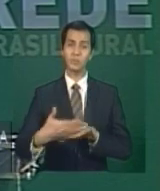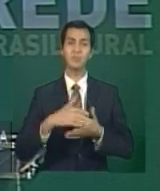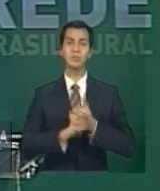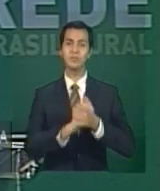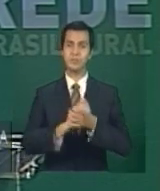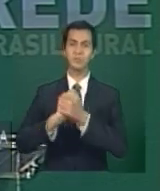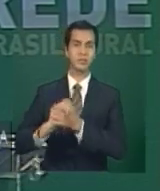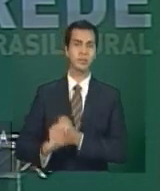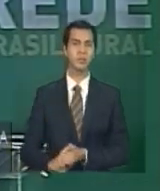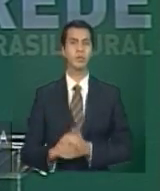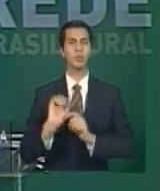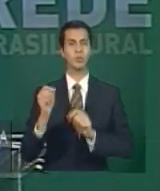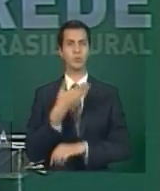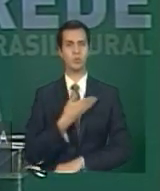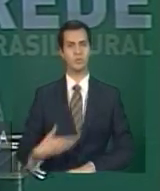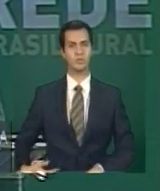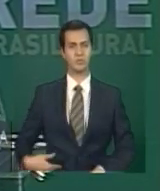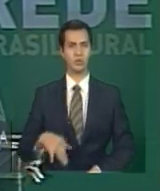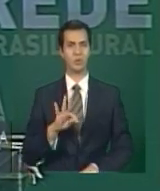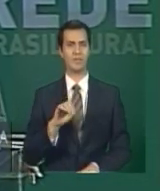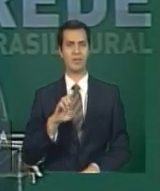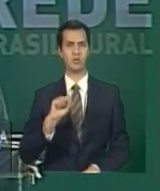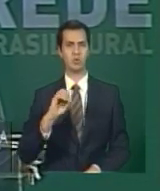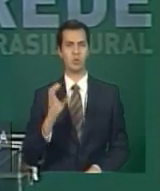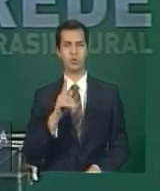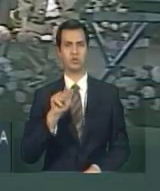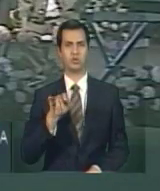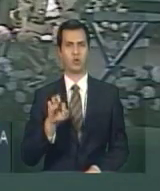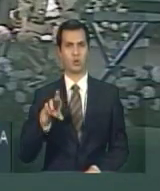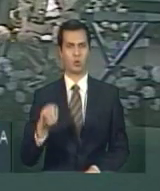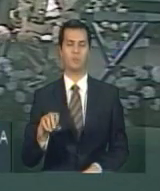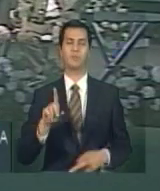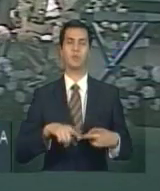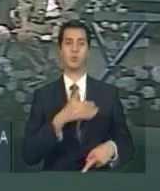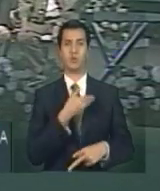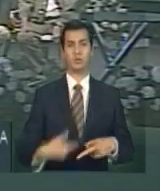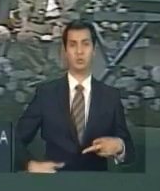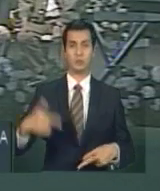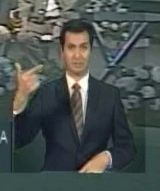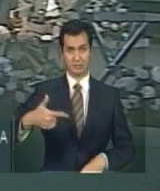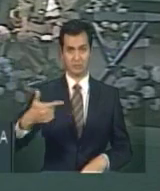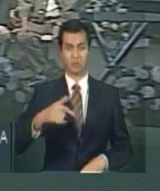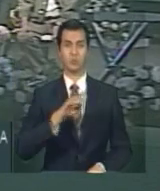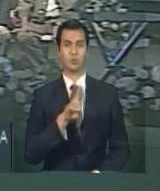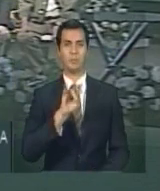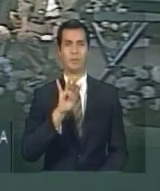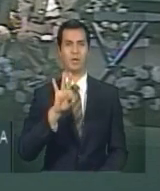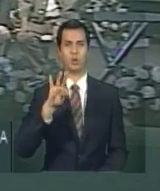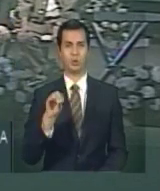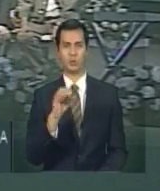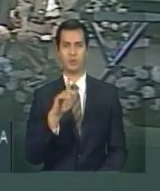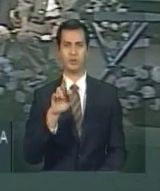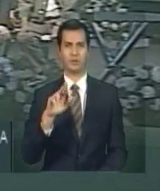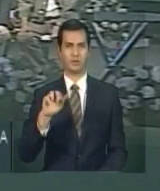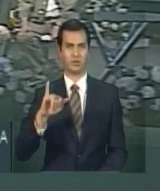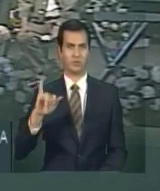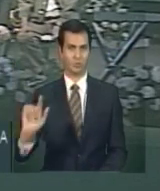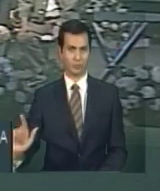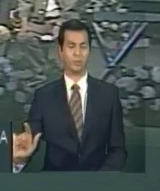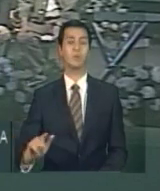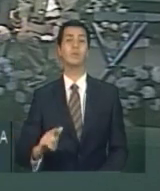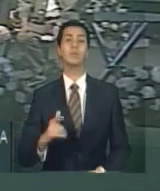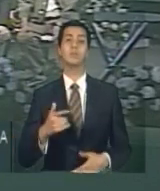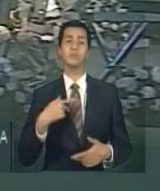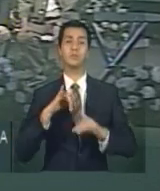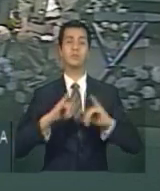cumprimentando o governador Tarso Gerro, o vice-governador Beto Gril, e dizer que sem dúvida